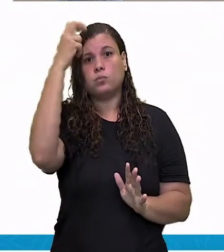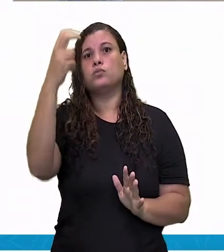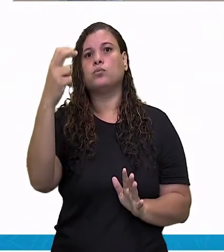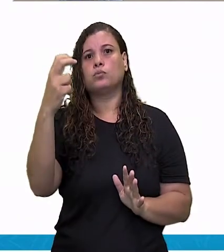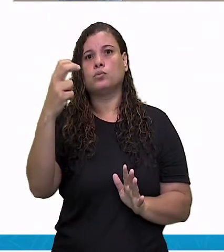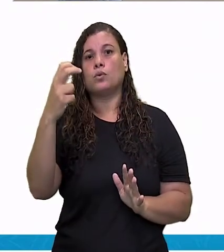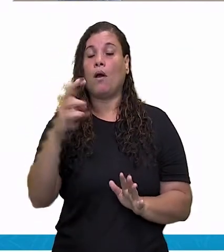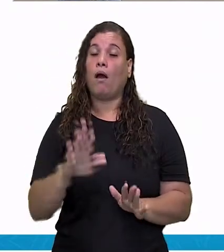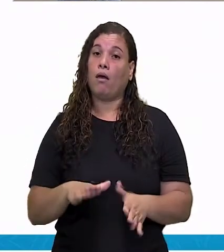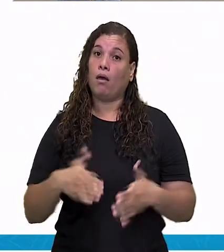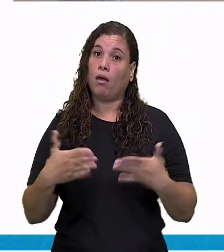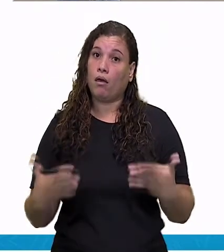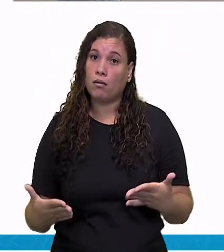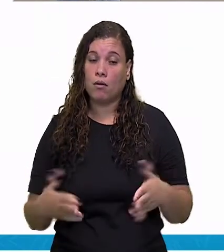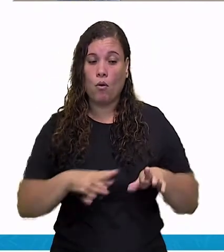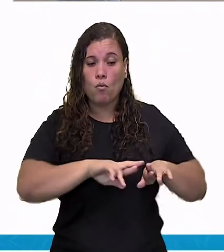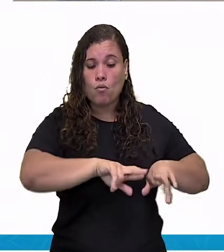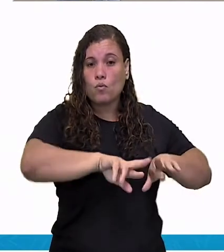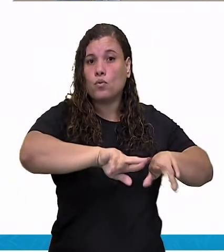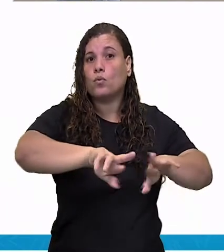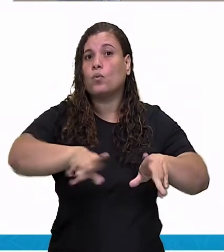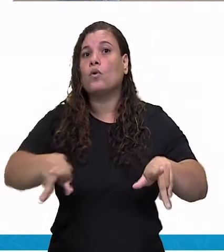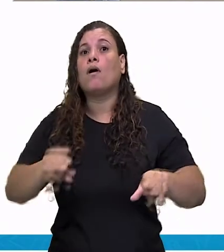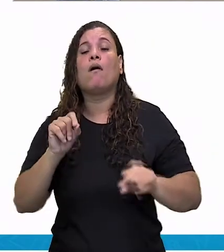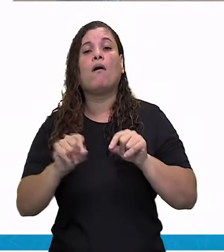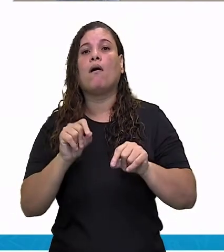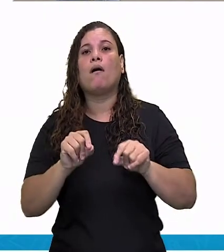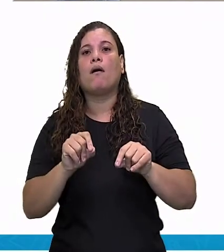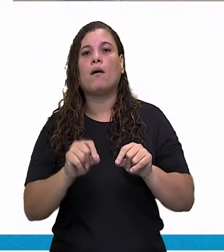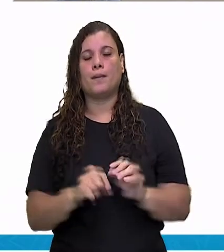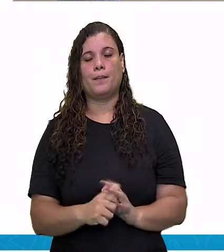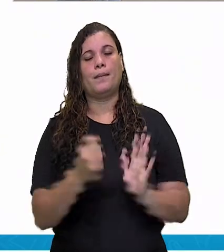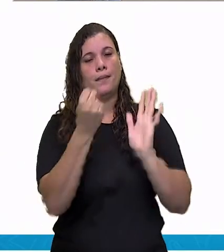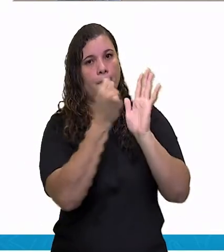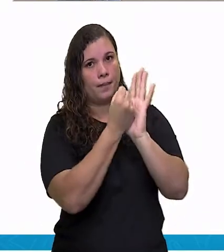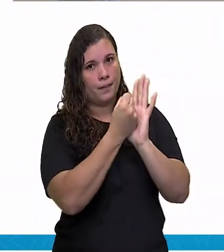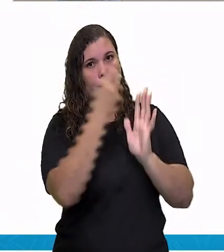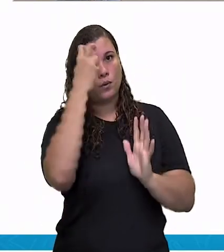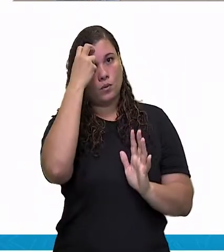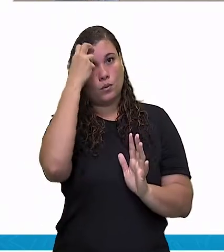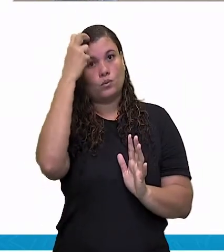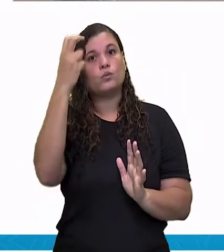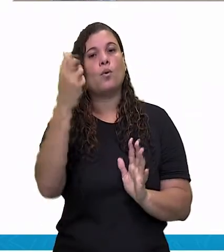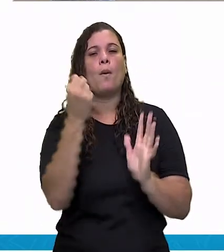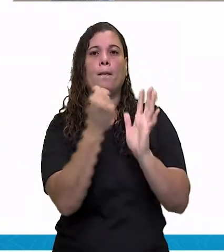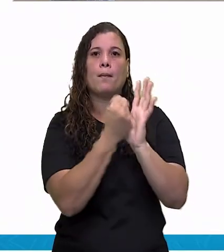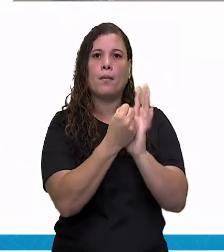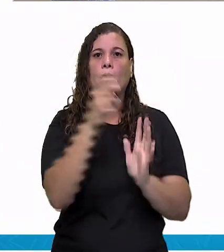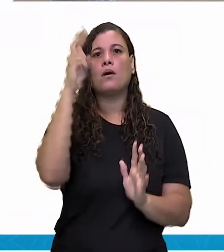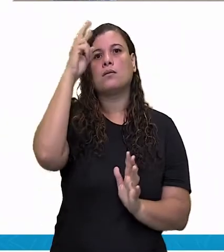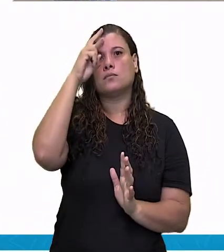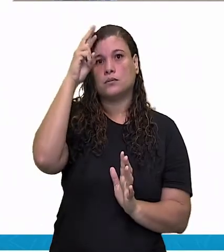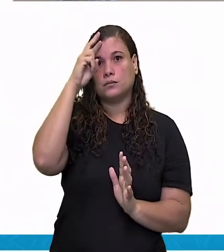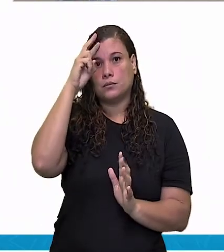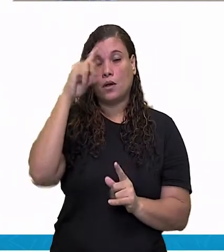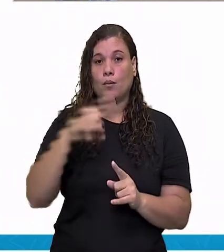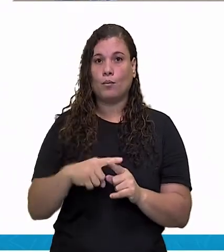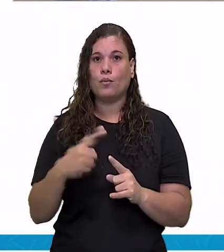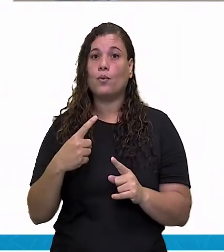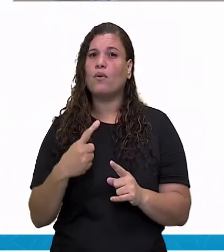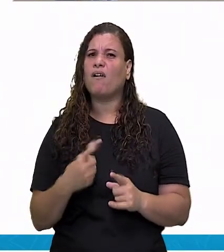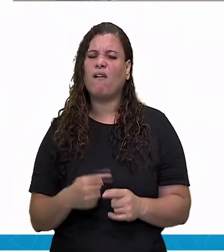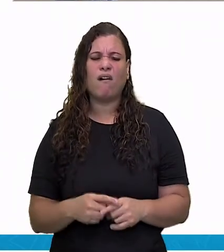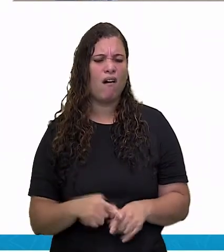patrimônios históricos serão diferentes. Os patrimônios culturais, eles serão diferentes, porque eles vêm da sua cultura,